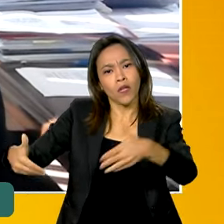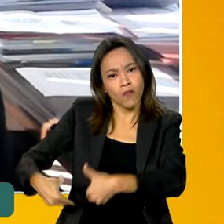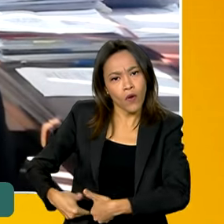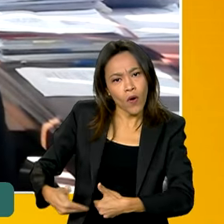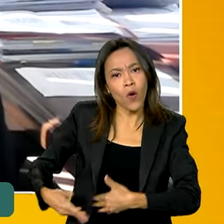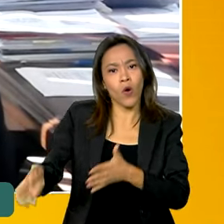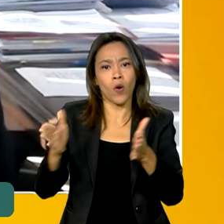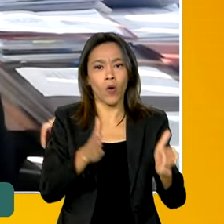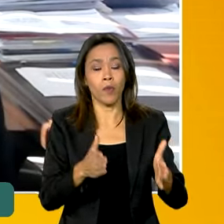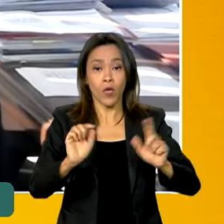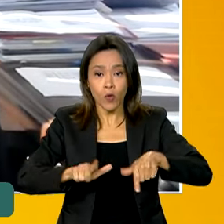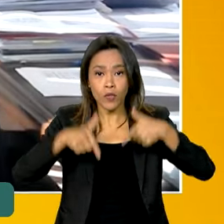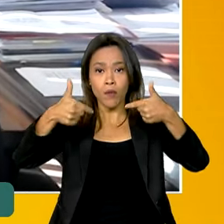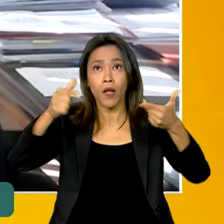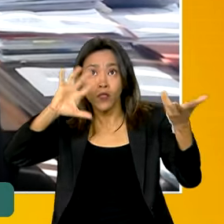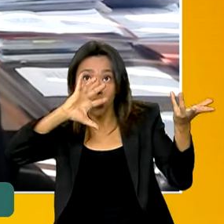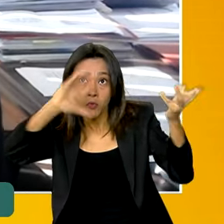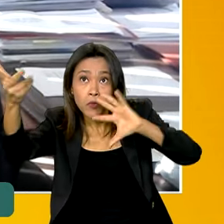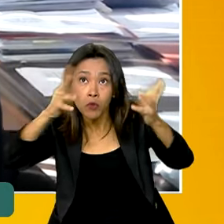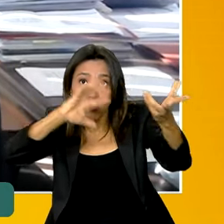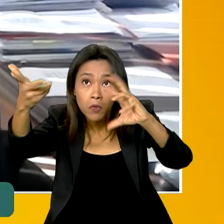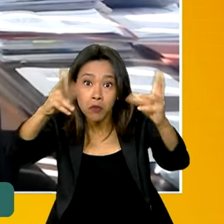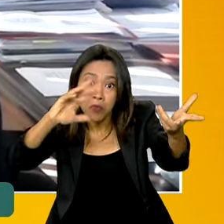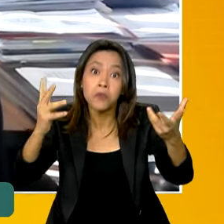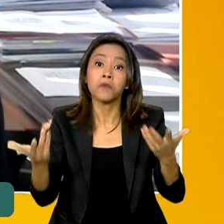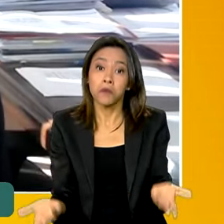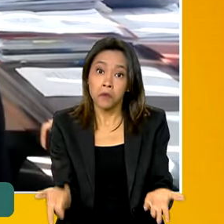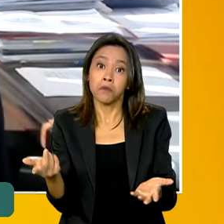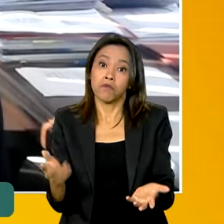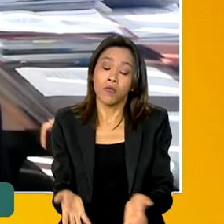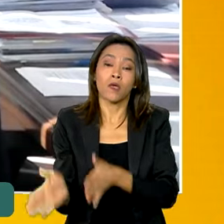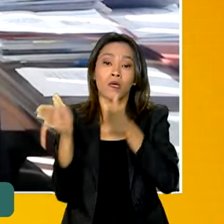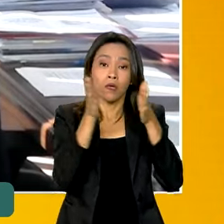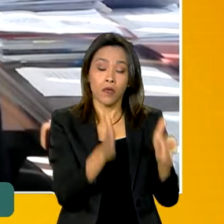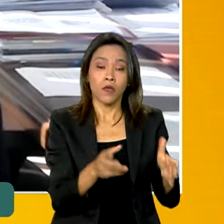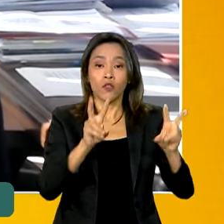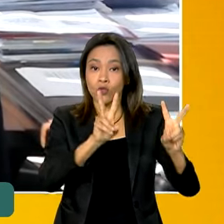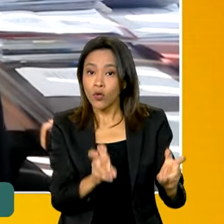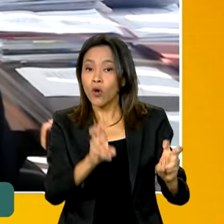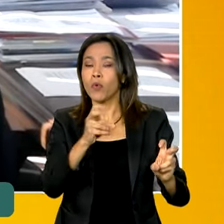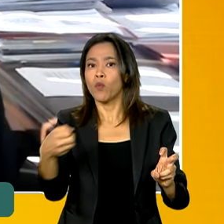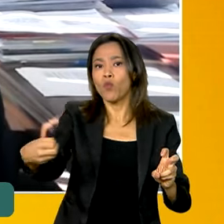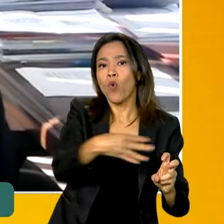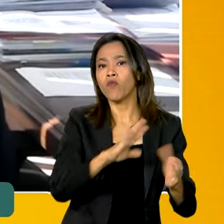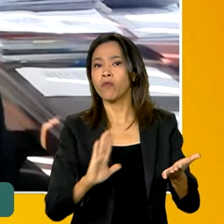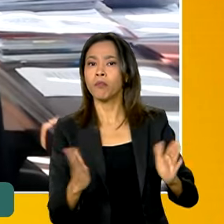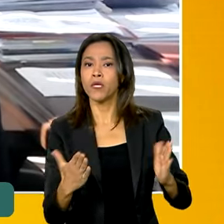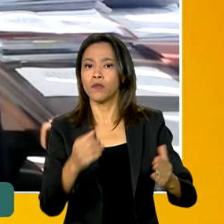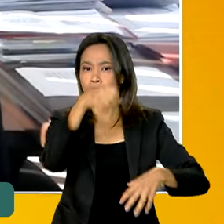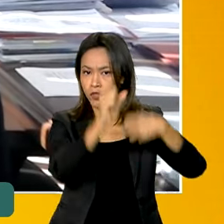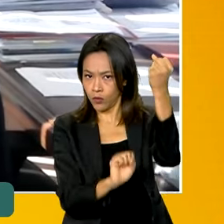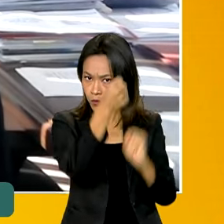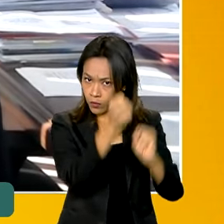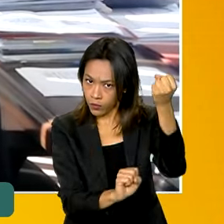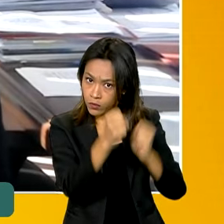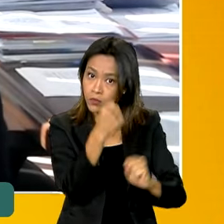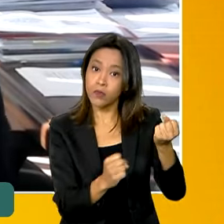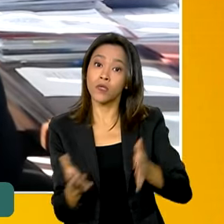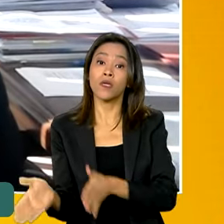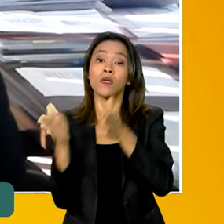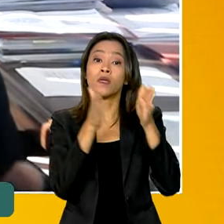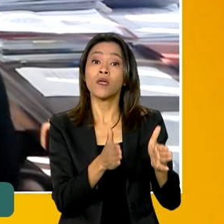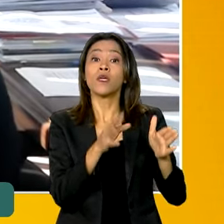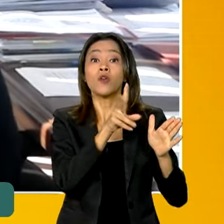mudanças climáticas, como o novo ciclo de reindustrialização do país. São prioridades do PPA.